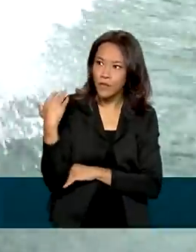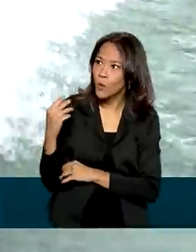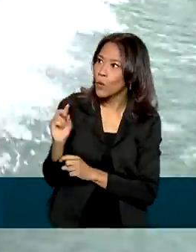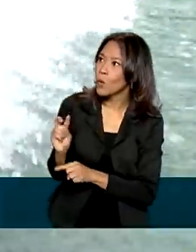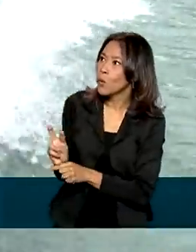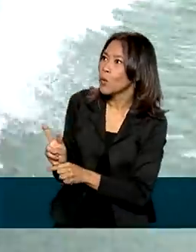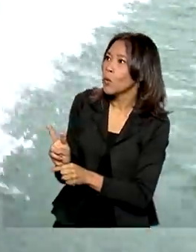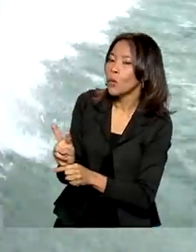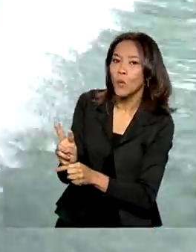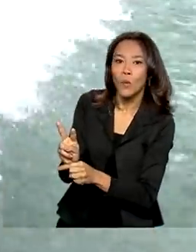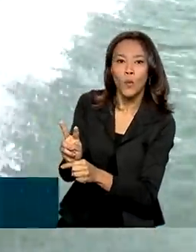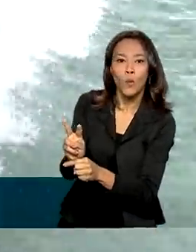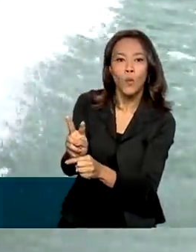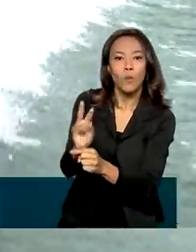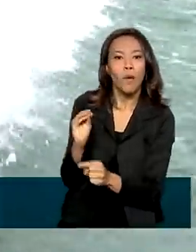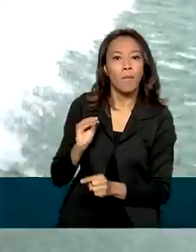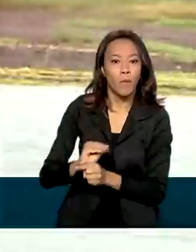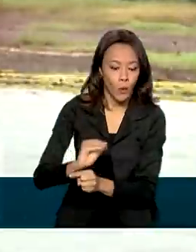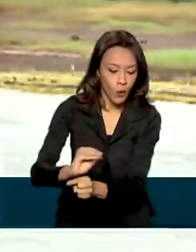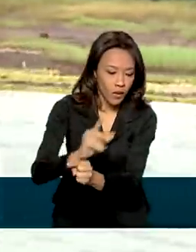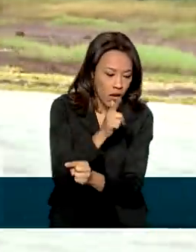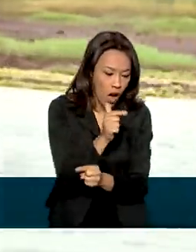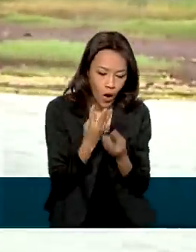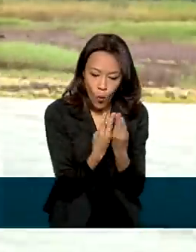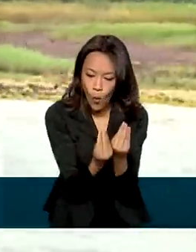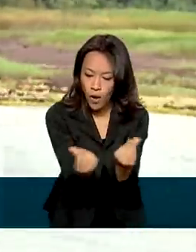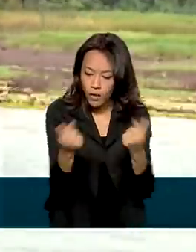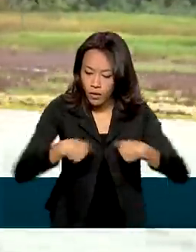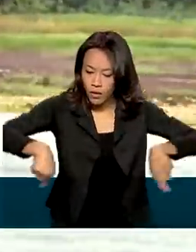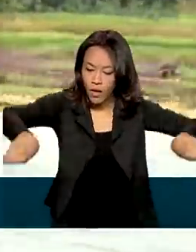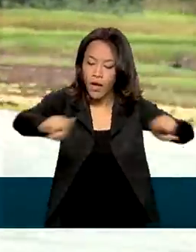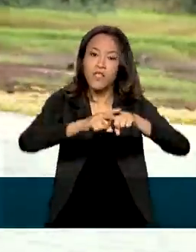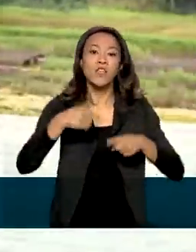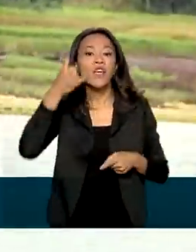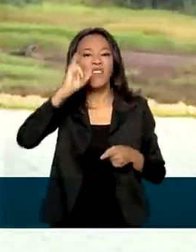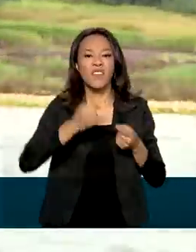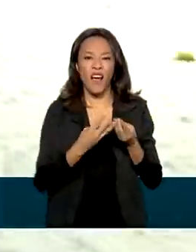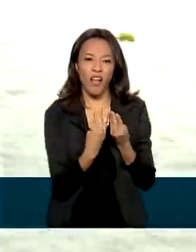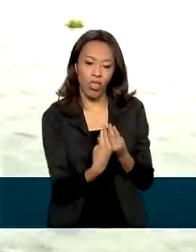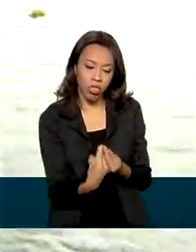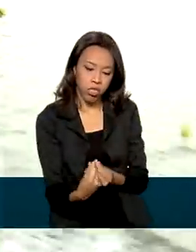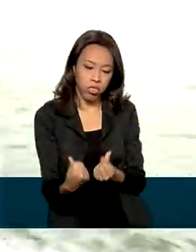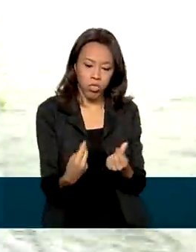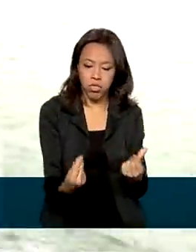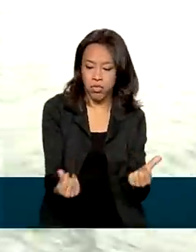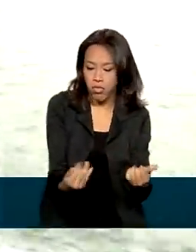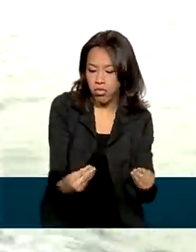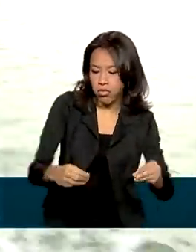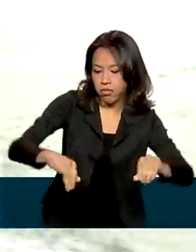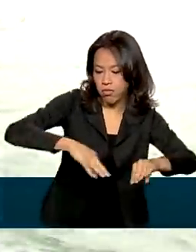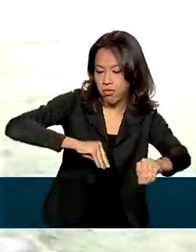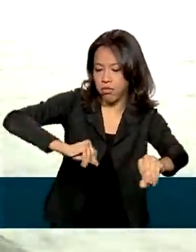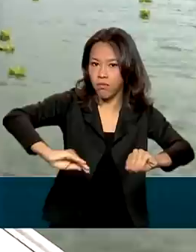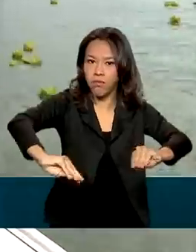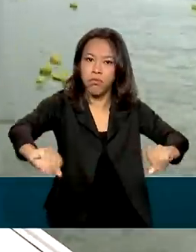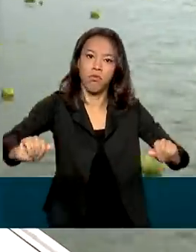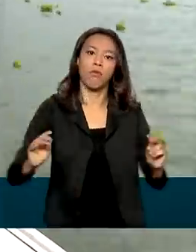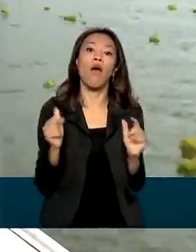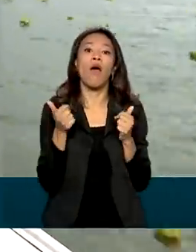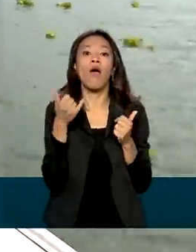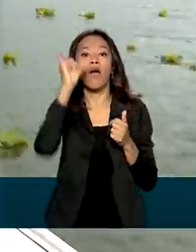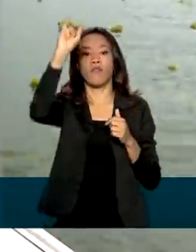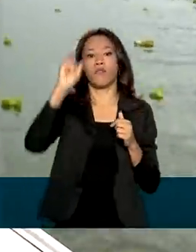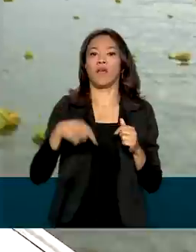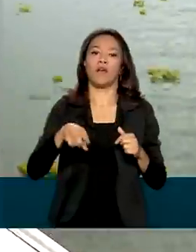é garantir a qualidade da água e evitar a erosão, que provoca a queda de terra e de outros detritos, que causam o